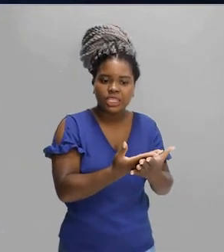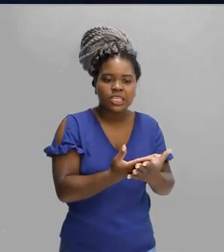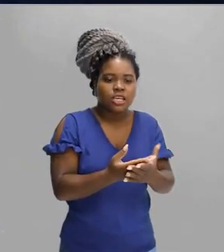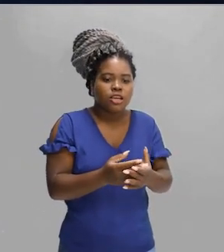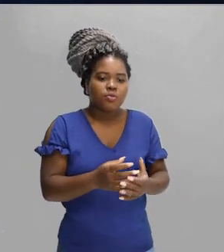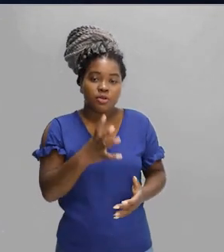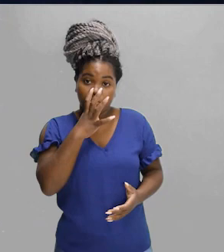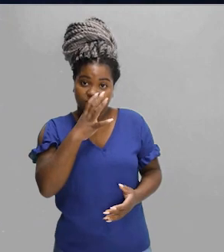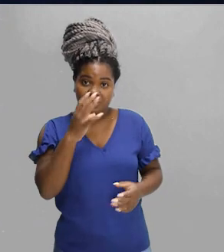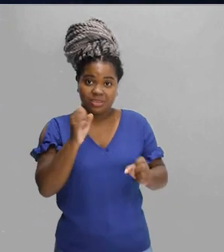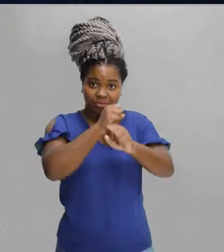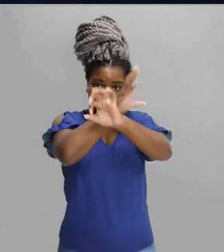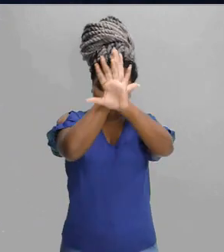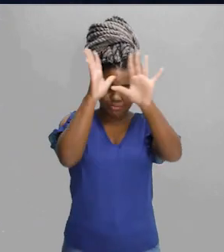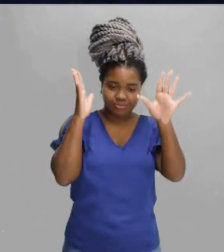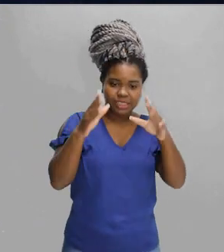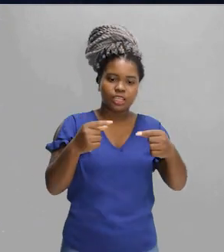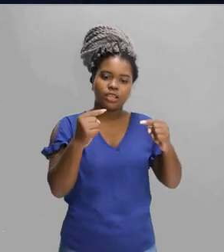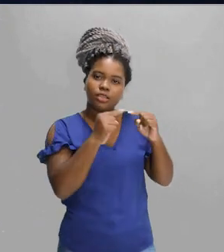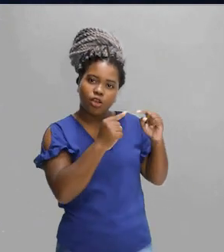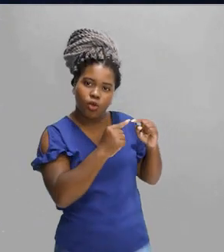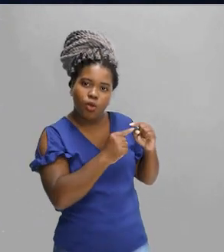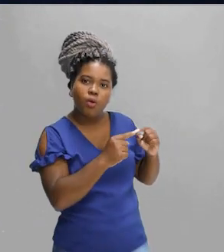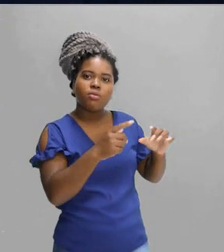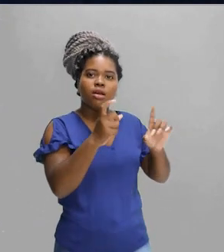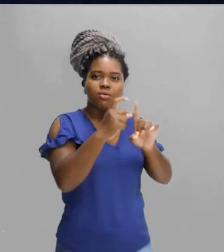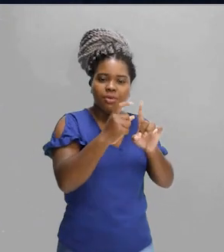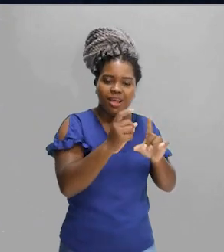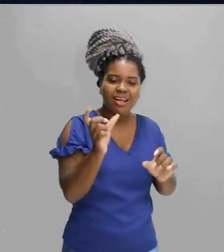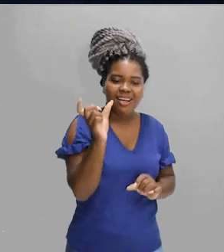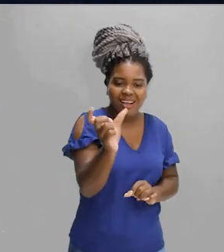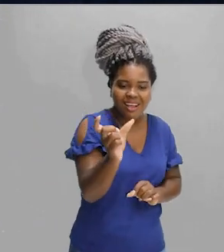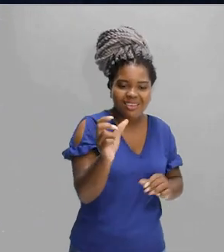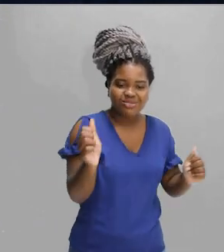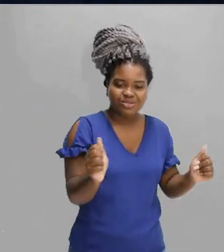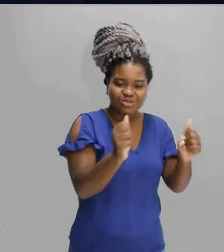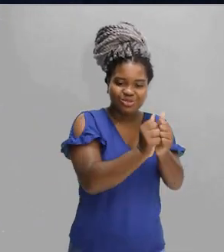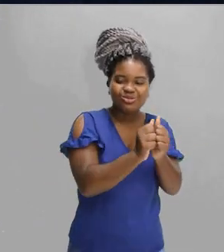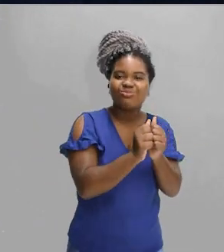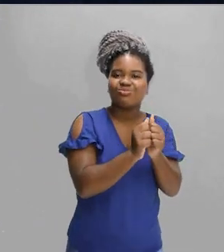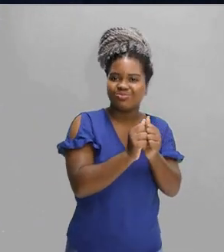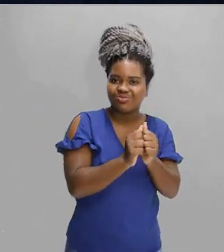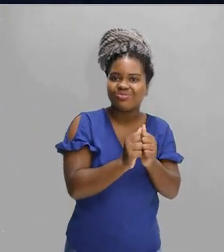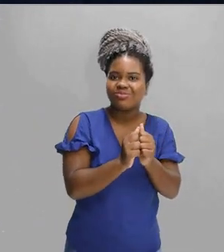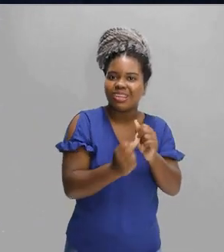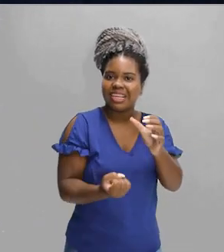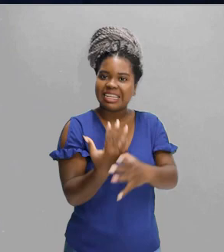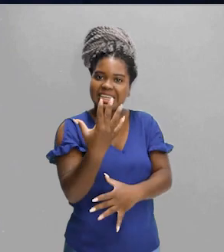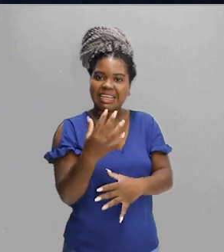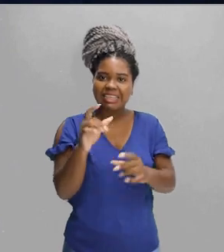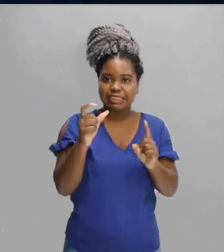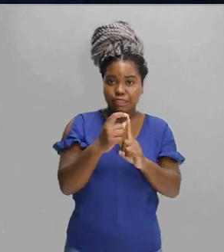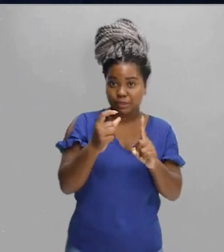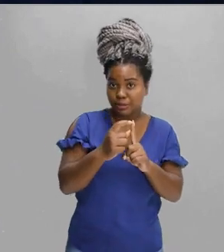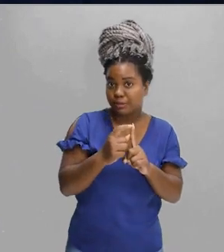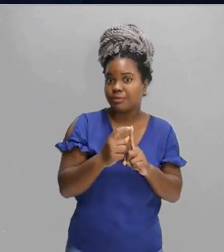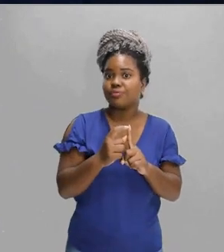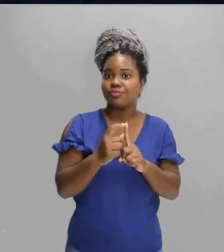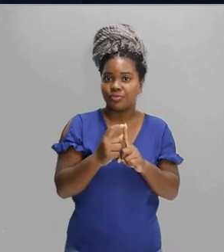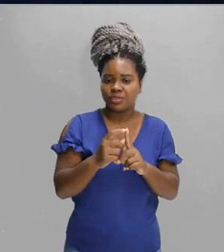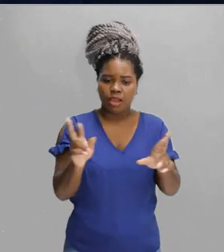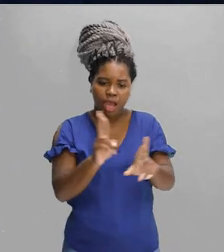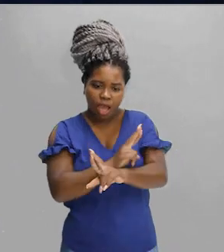combinações de palavras, junção, justaposição, composição de palavras, não está